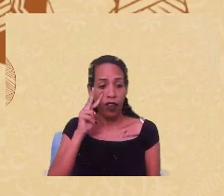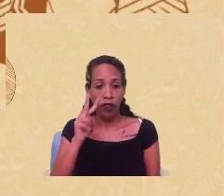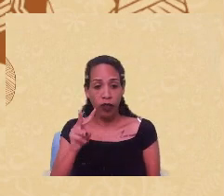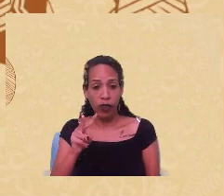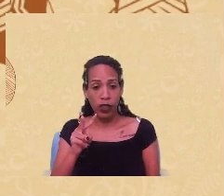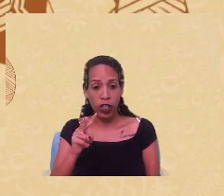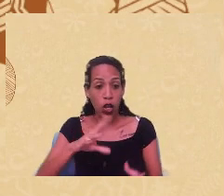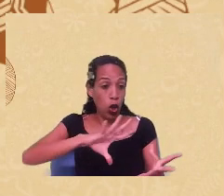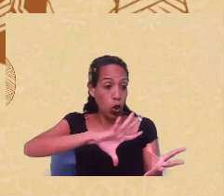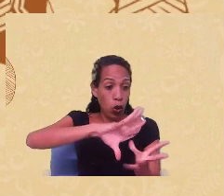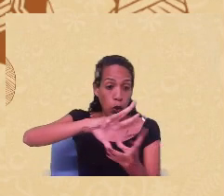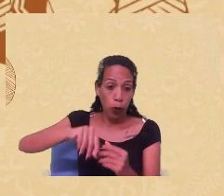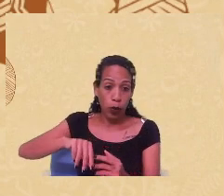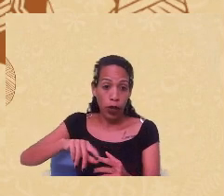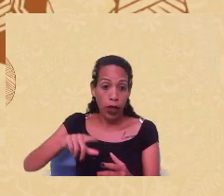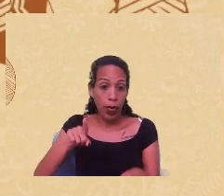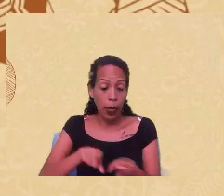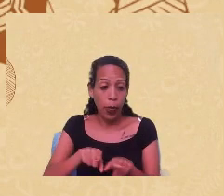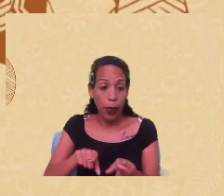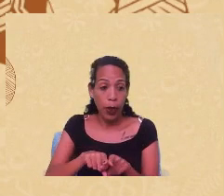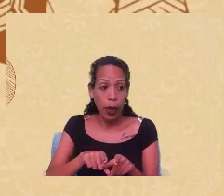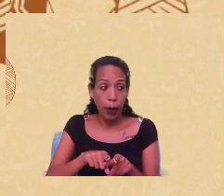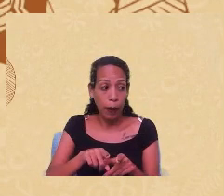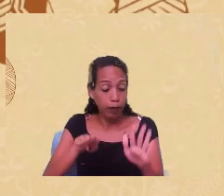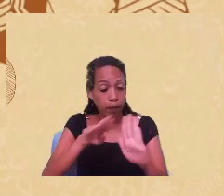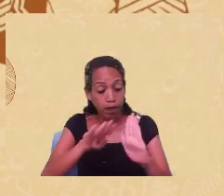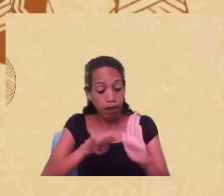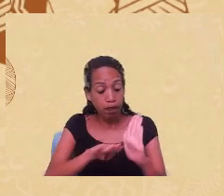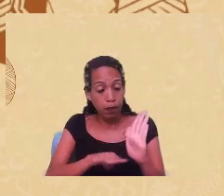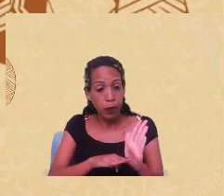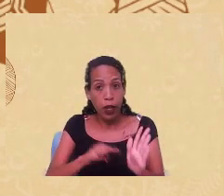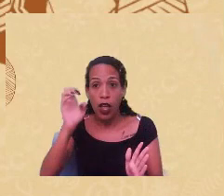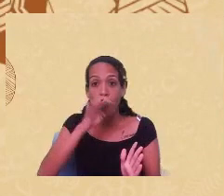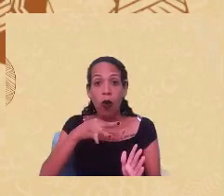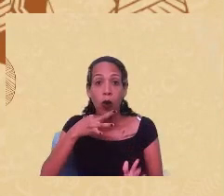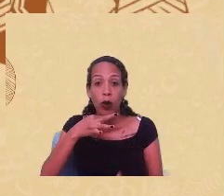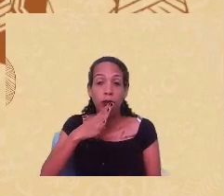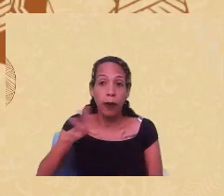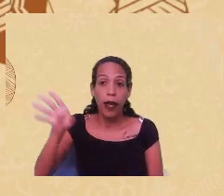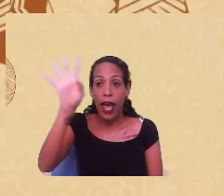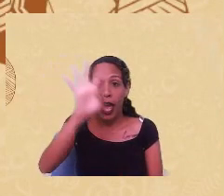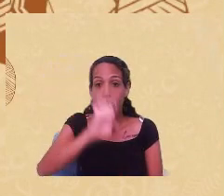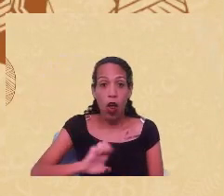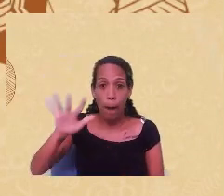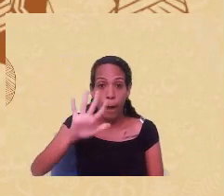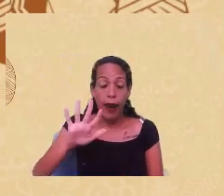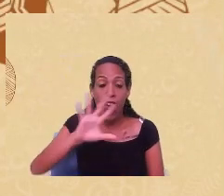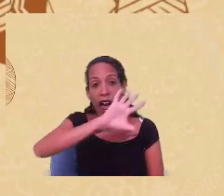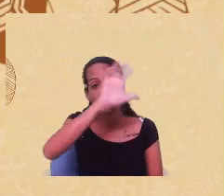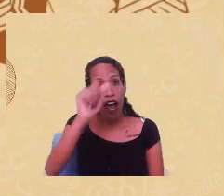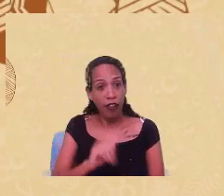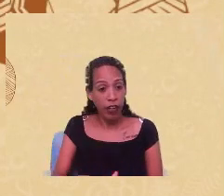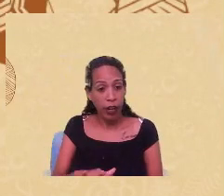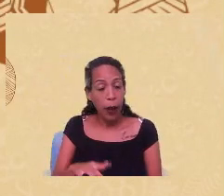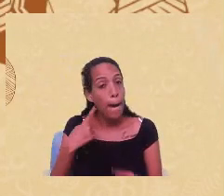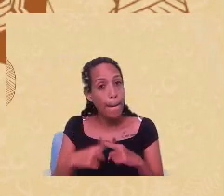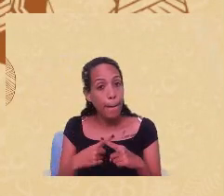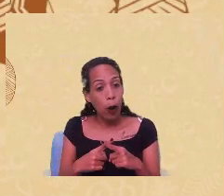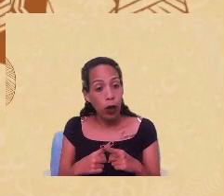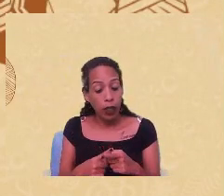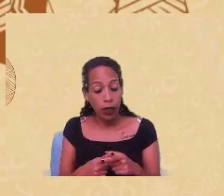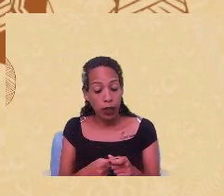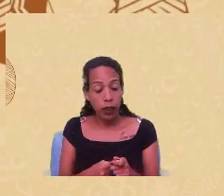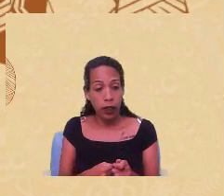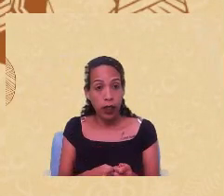de conhecimento europeias pelas africanas, pois isso seria trocar no